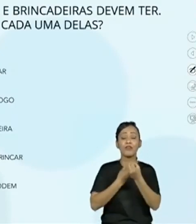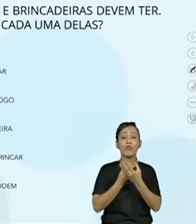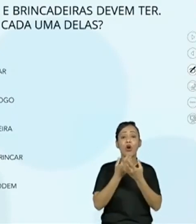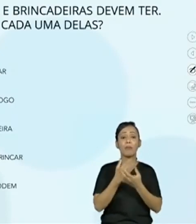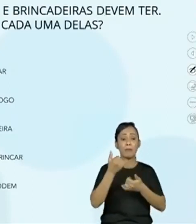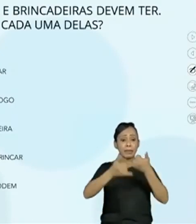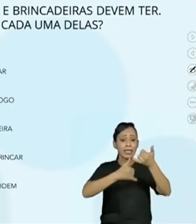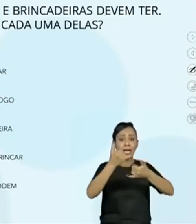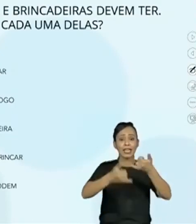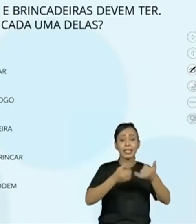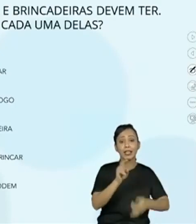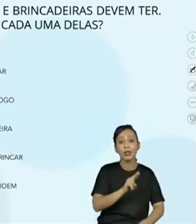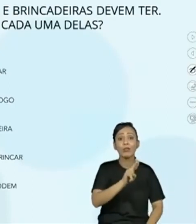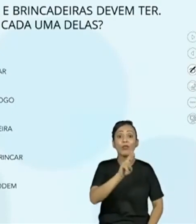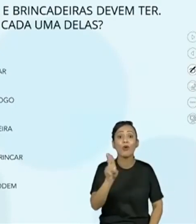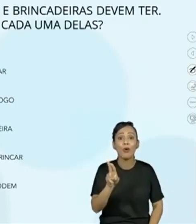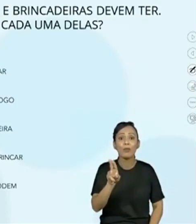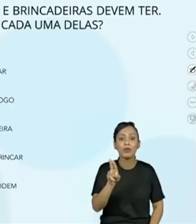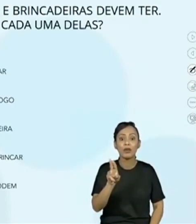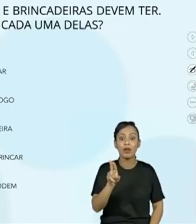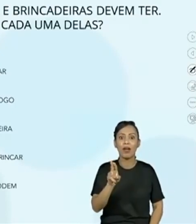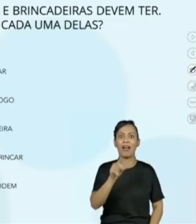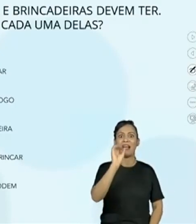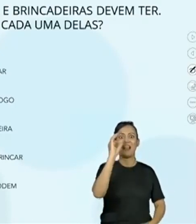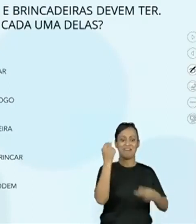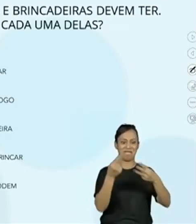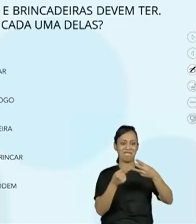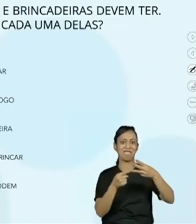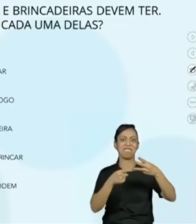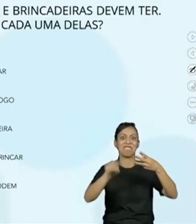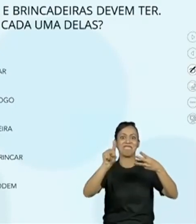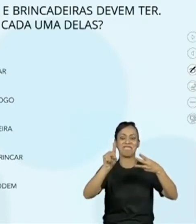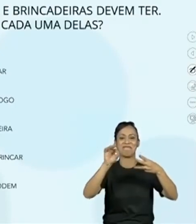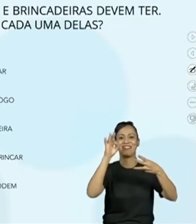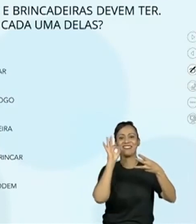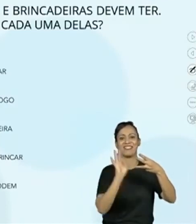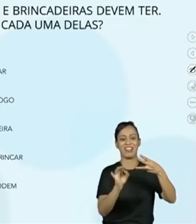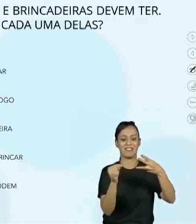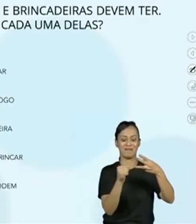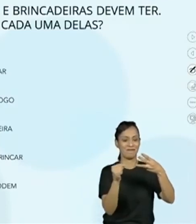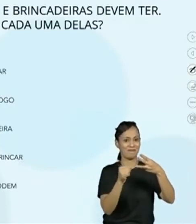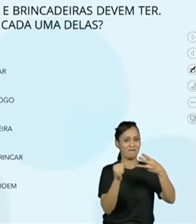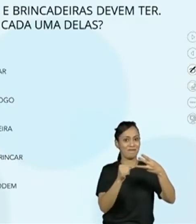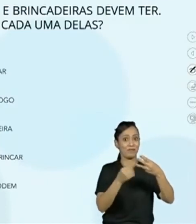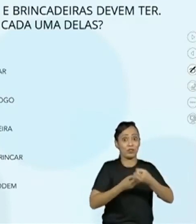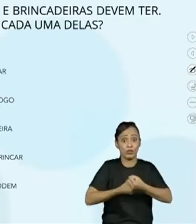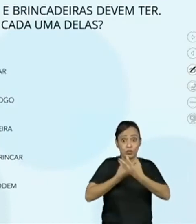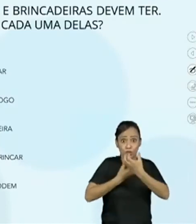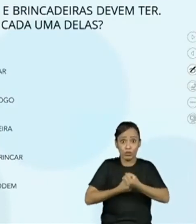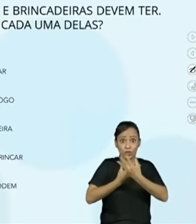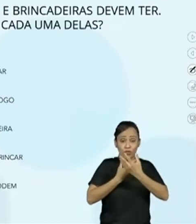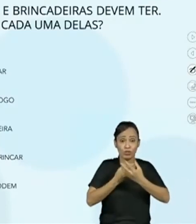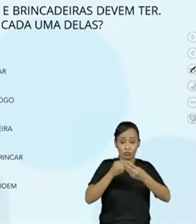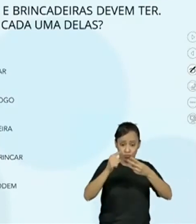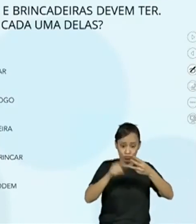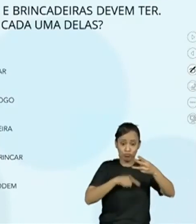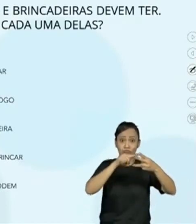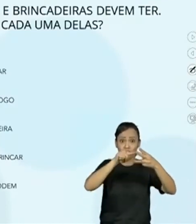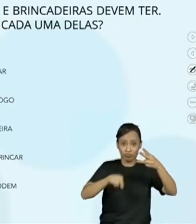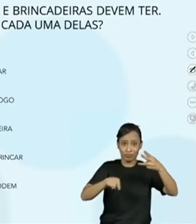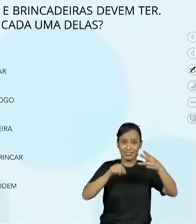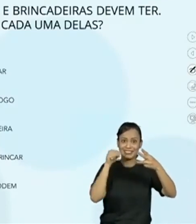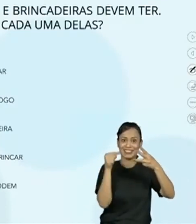brincadeira. Ah, agora esse tá certo, realmente o título informa o nome da brincadeira. Vocês